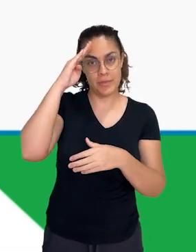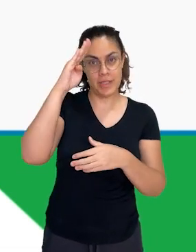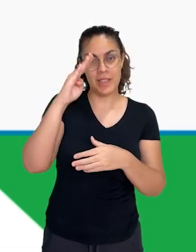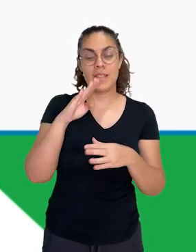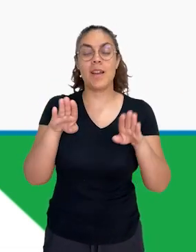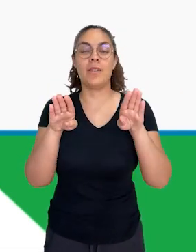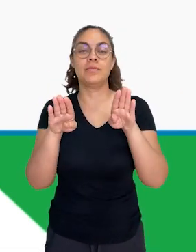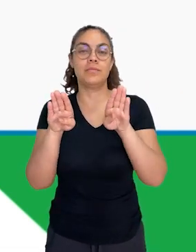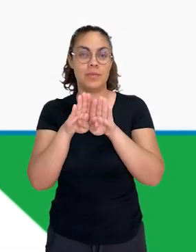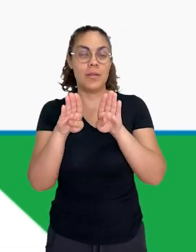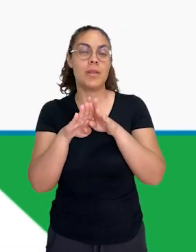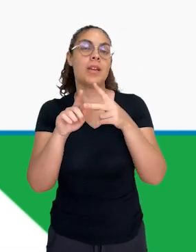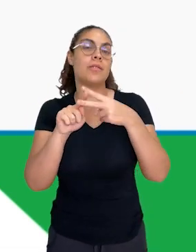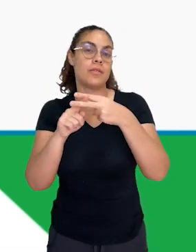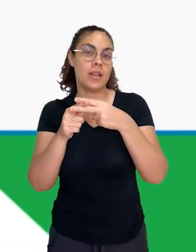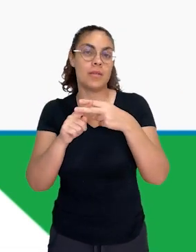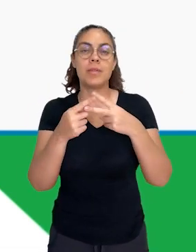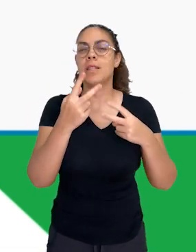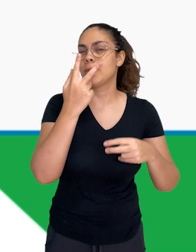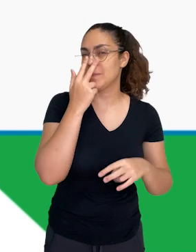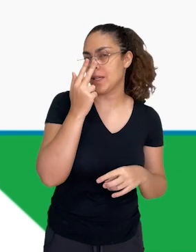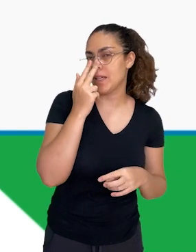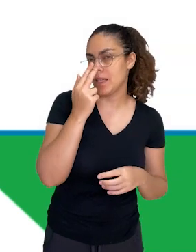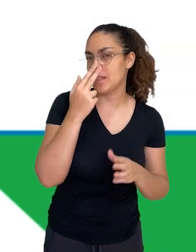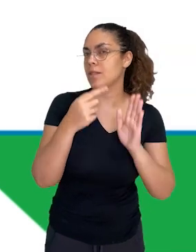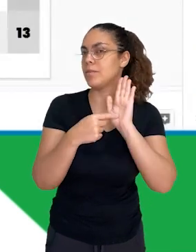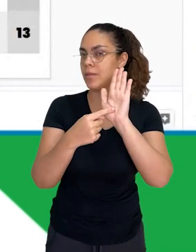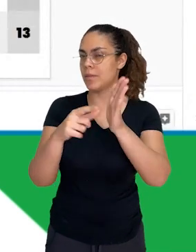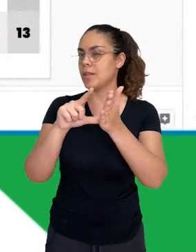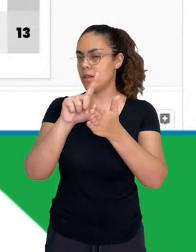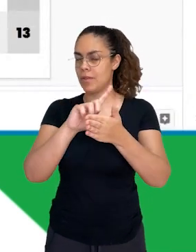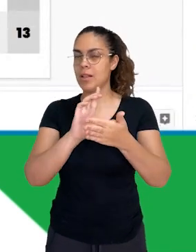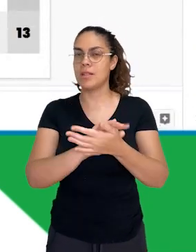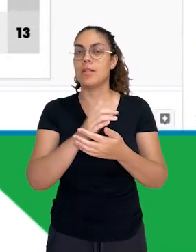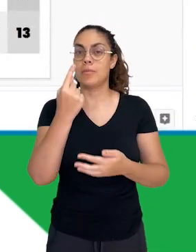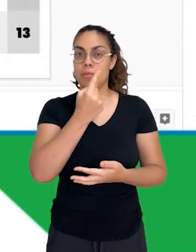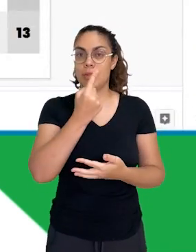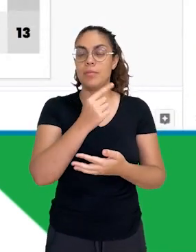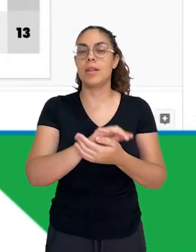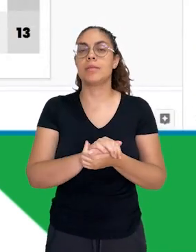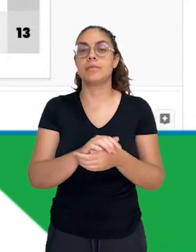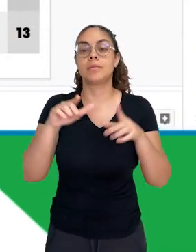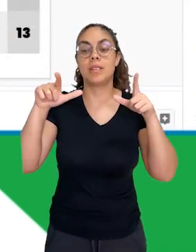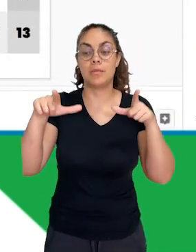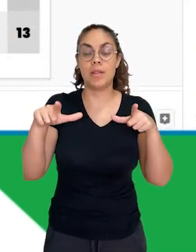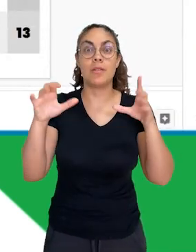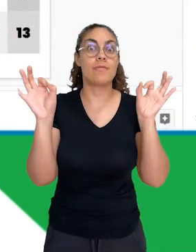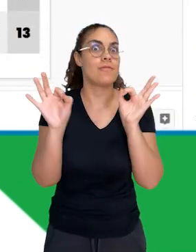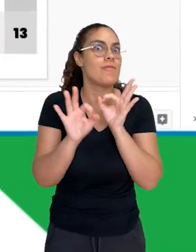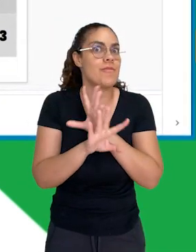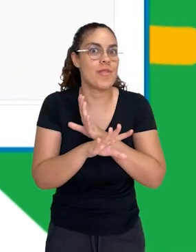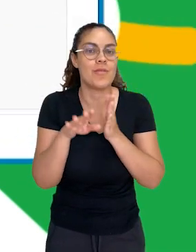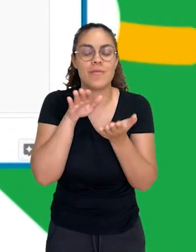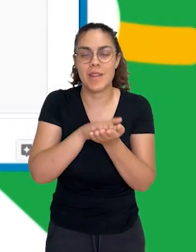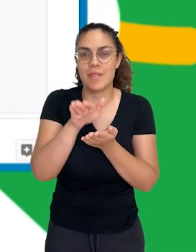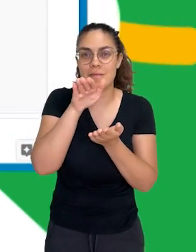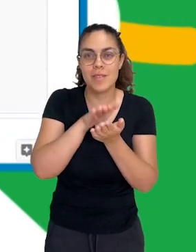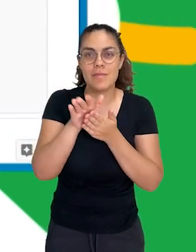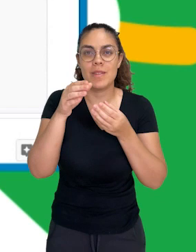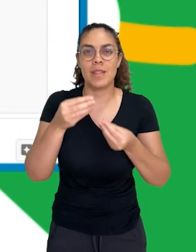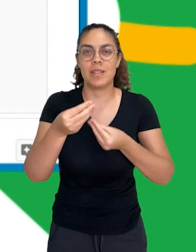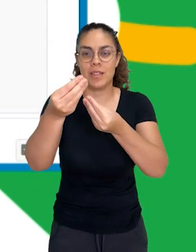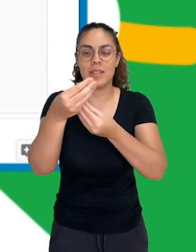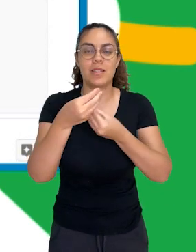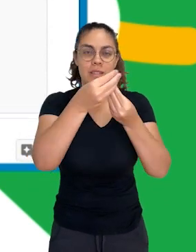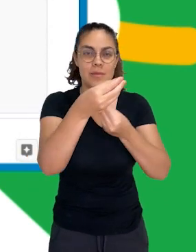disponibilizadas algumas ferramentas muito semelhantes às que a gente já havia mostrado. Primeira delas são os tabuleiros prontos para você imprimir